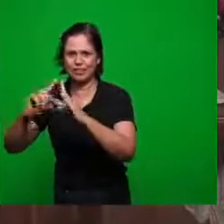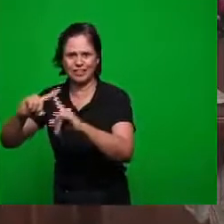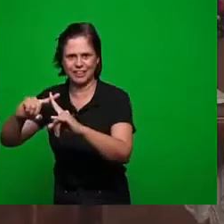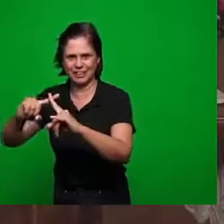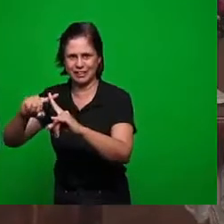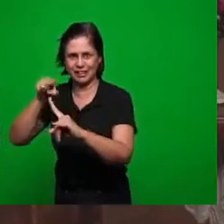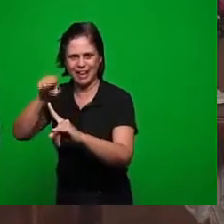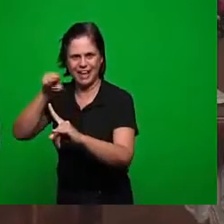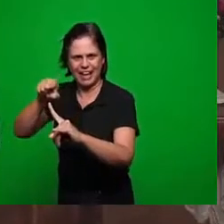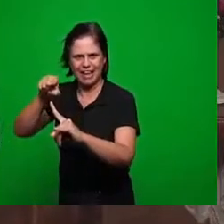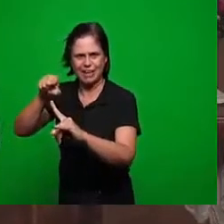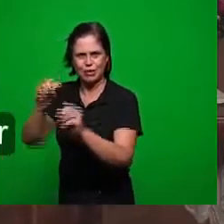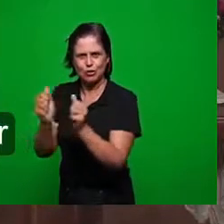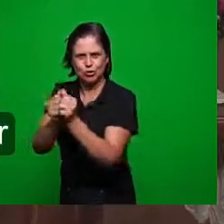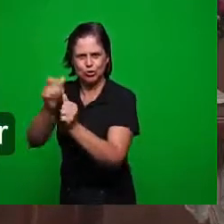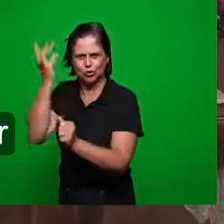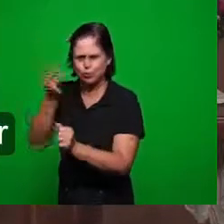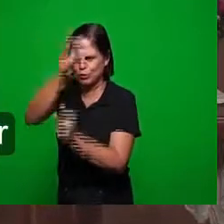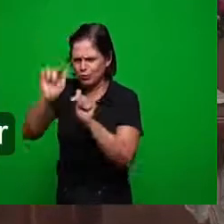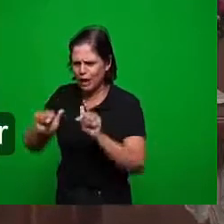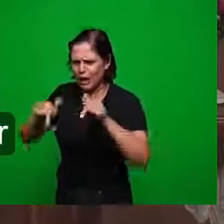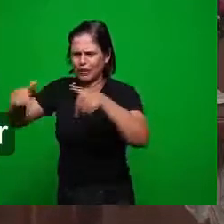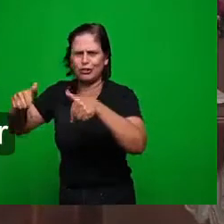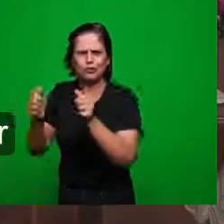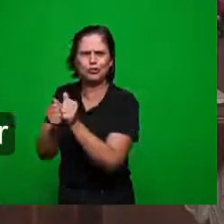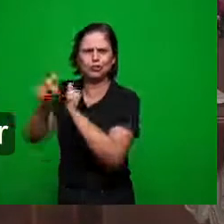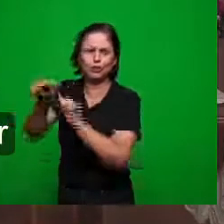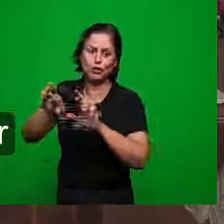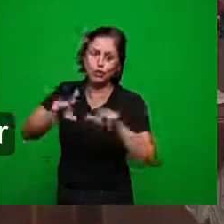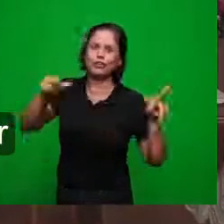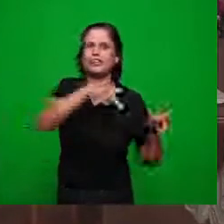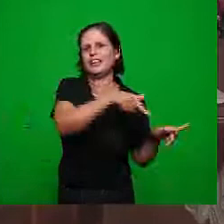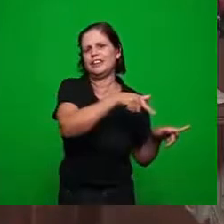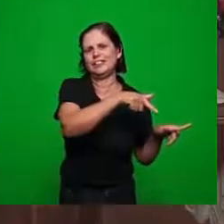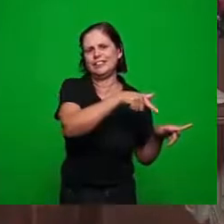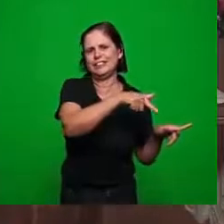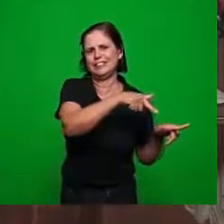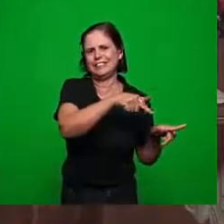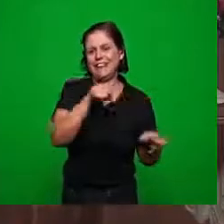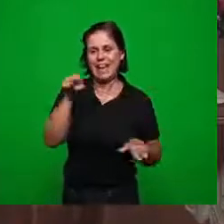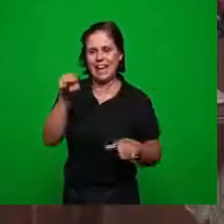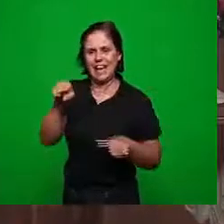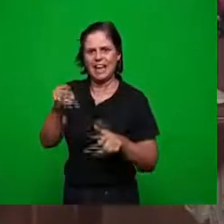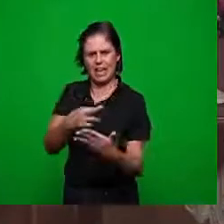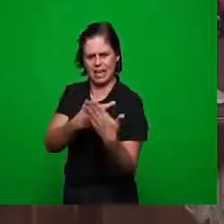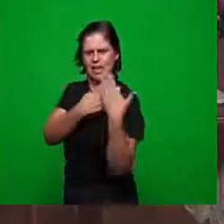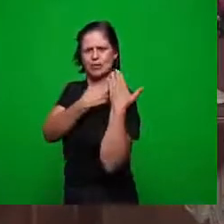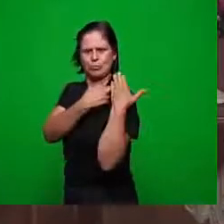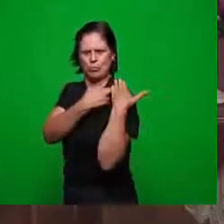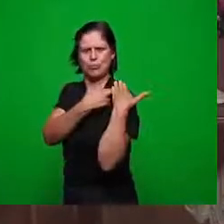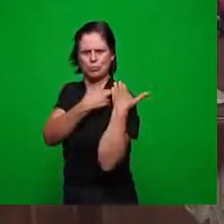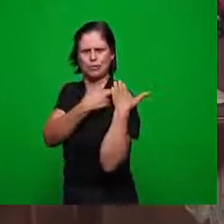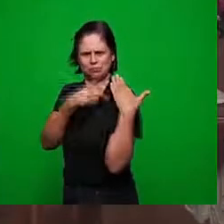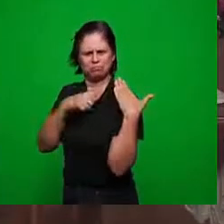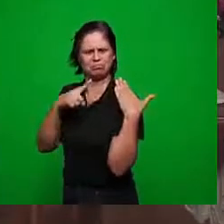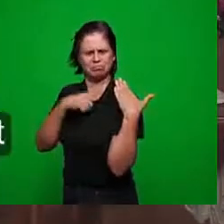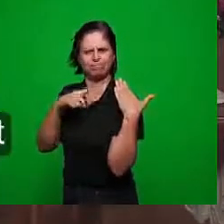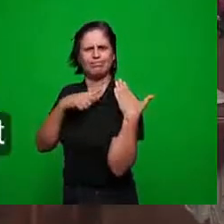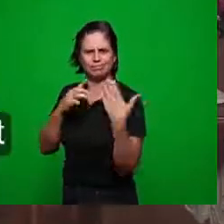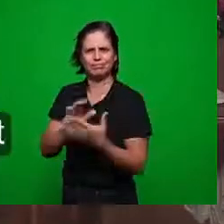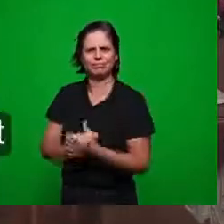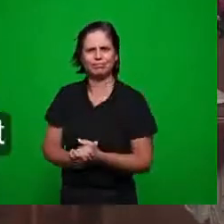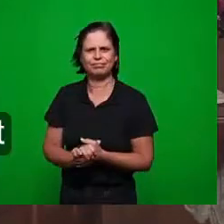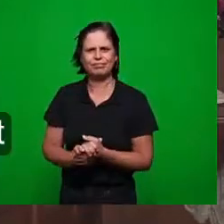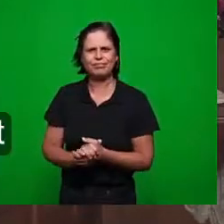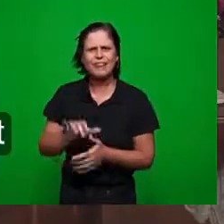operação do Espírito Santo então era completamente diferente e ela tem a sua missão no decorrer dos séculos em cada